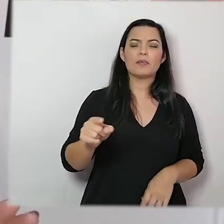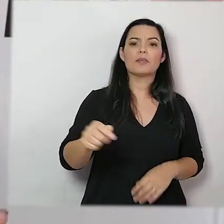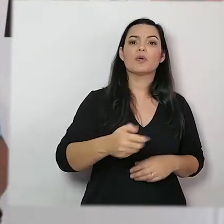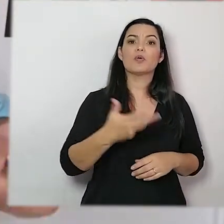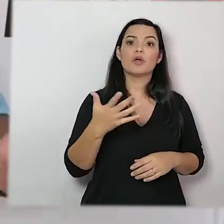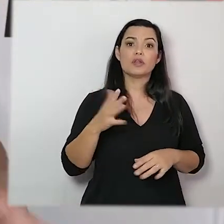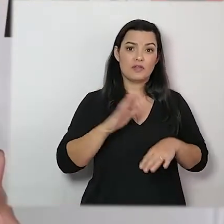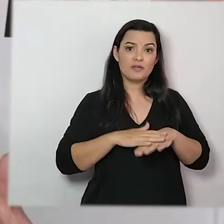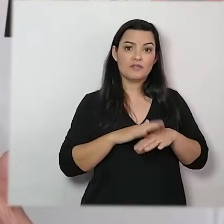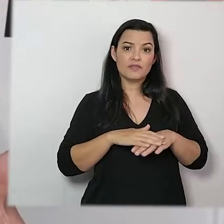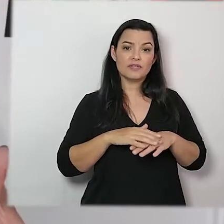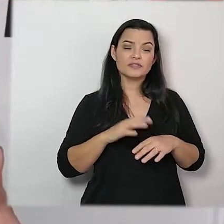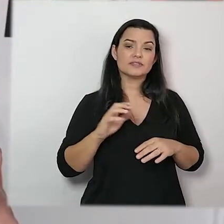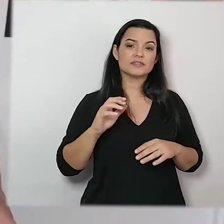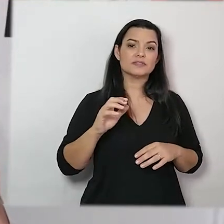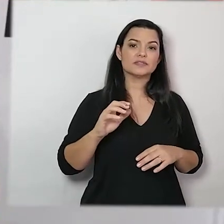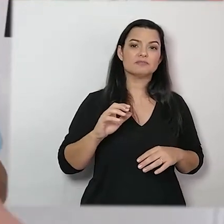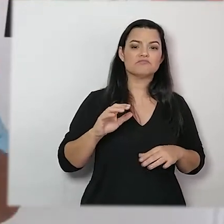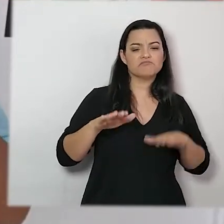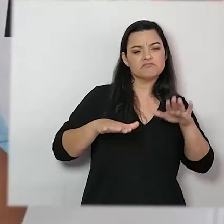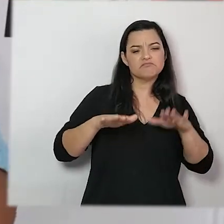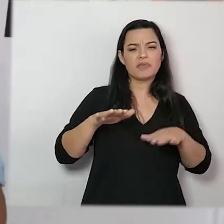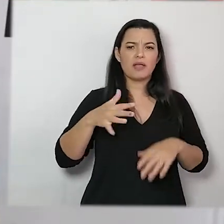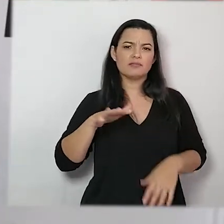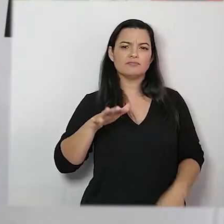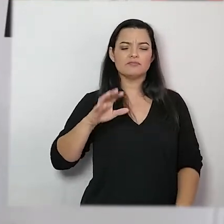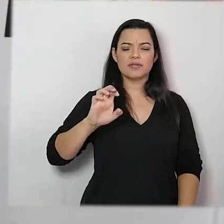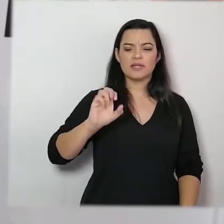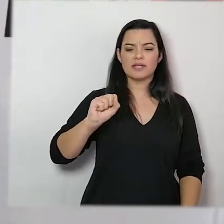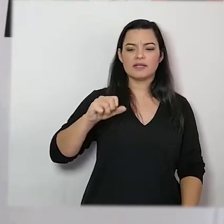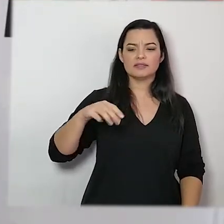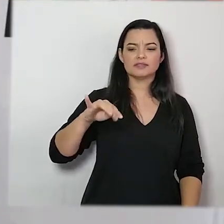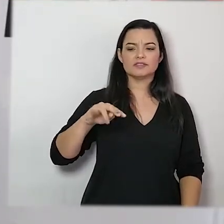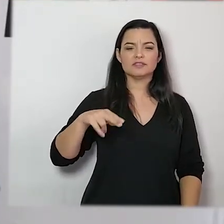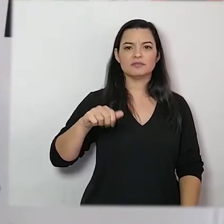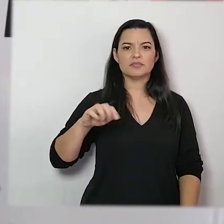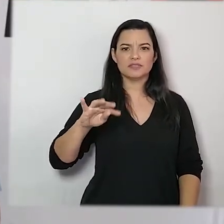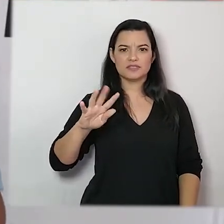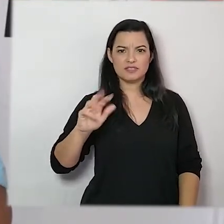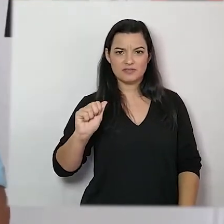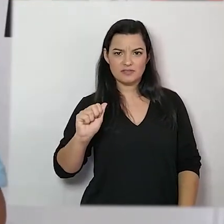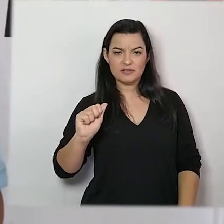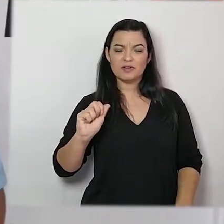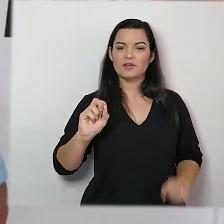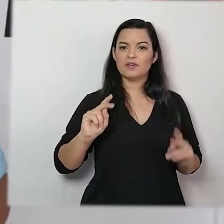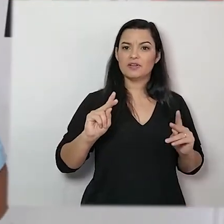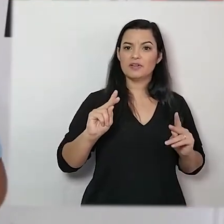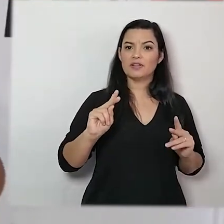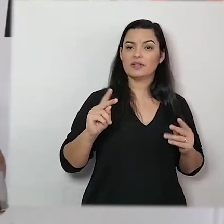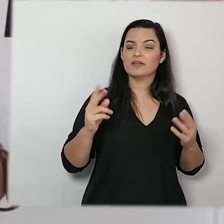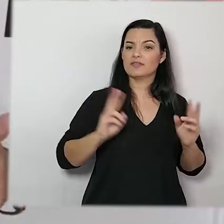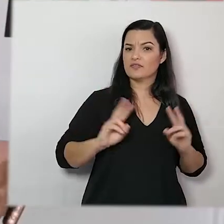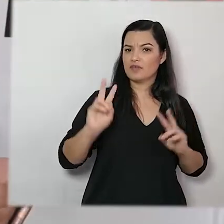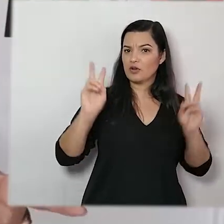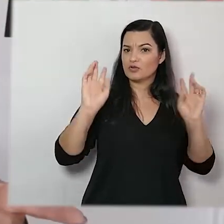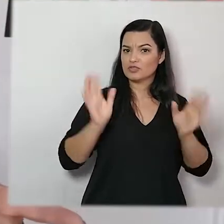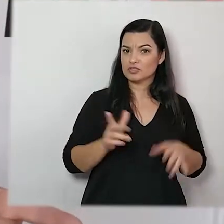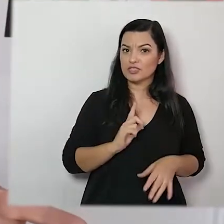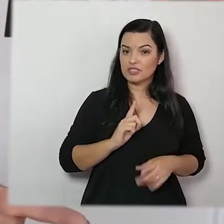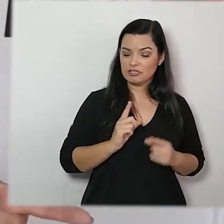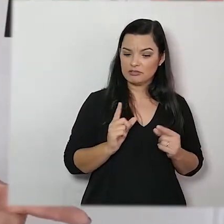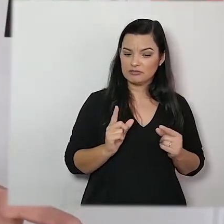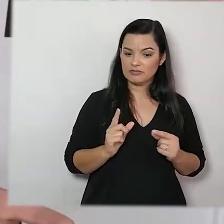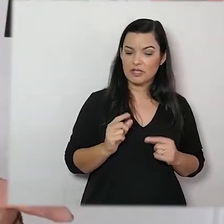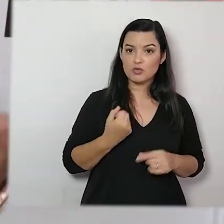estimativa? Chegou a um valor? Você vai agora pensar com essa distância